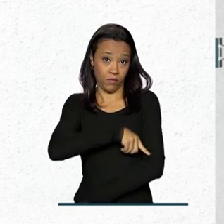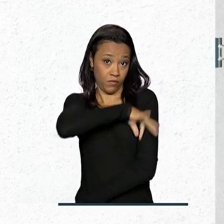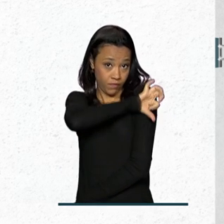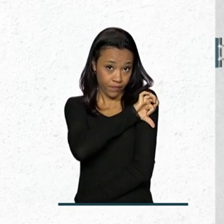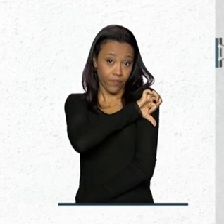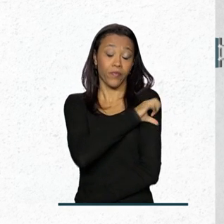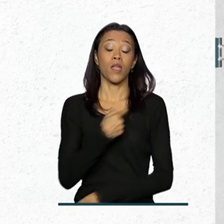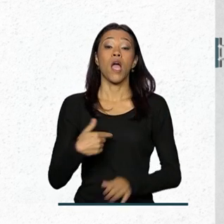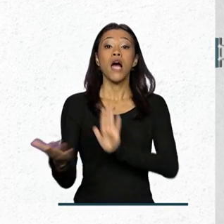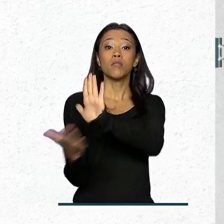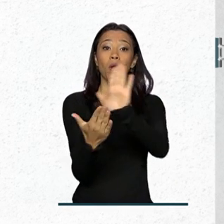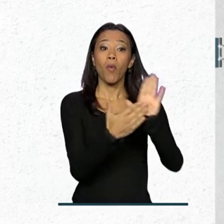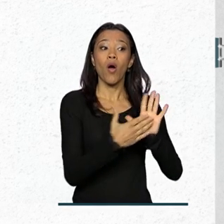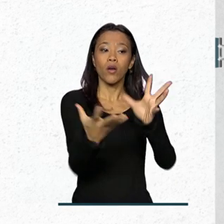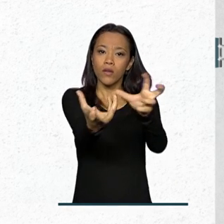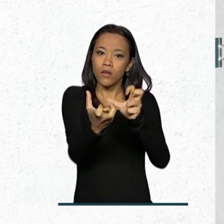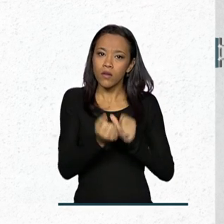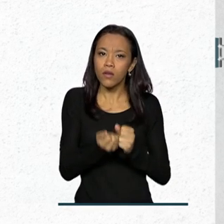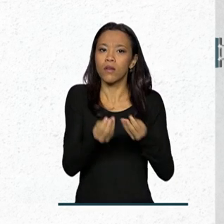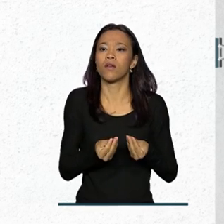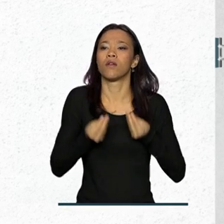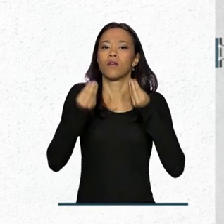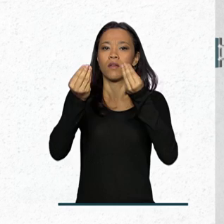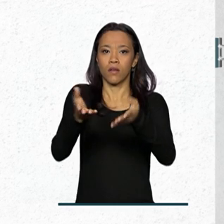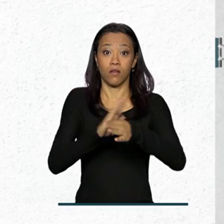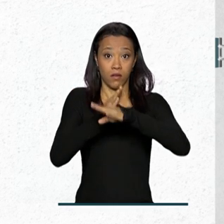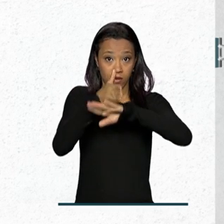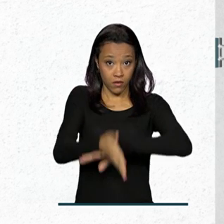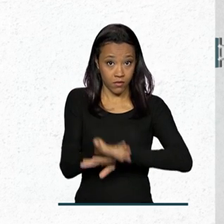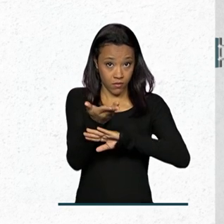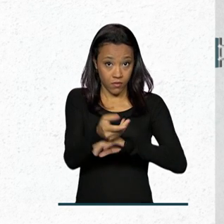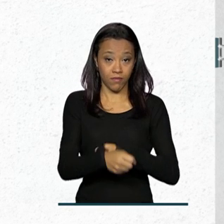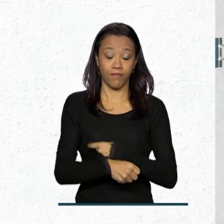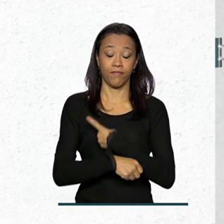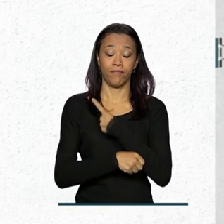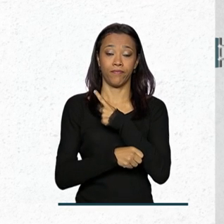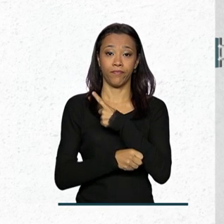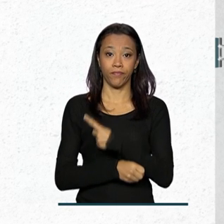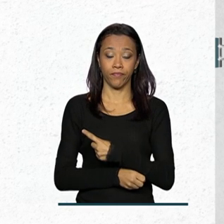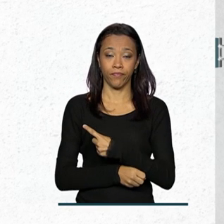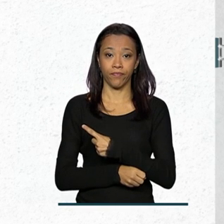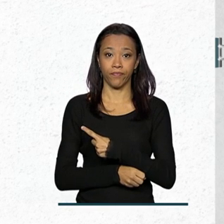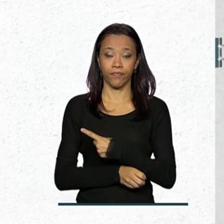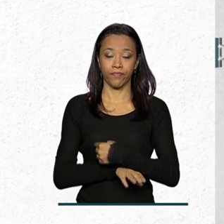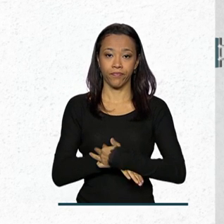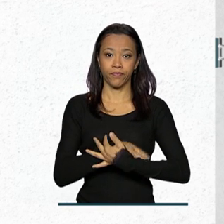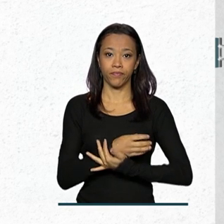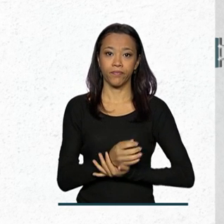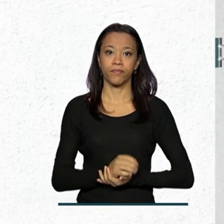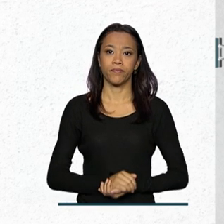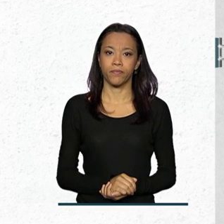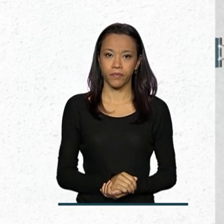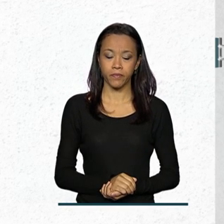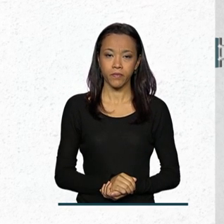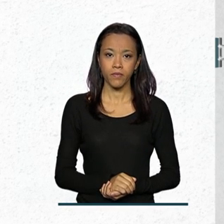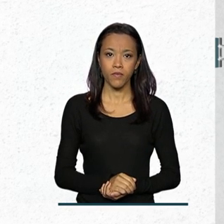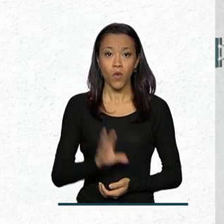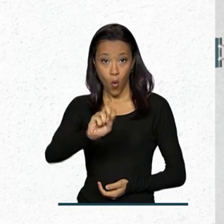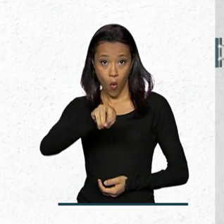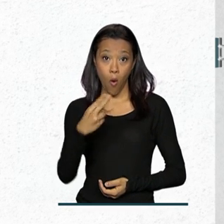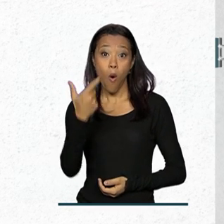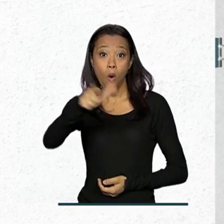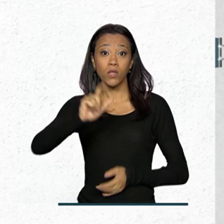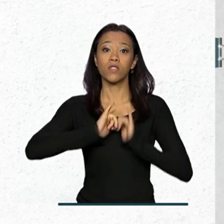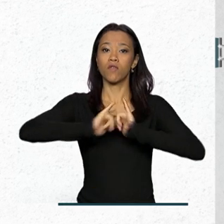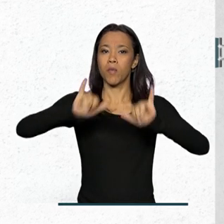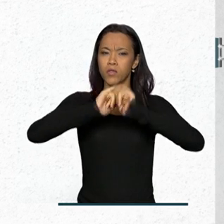propostas devem ser encaminhadas para o endereço eletrônico cogeam.gov.br. Outras